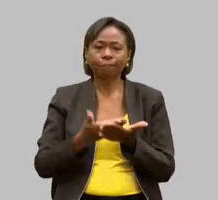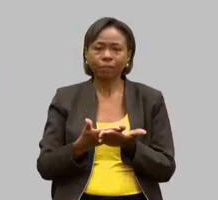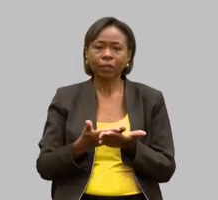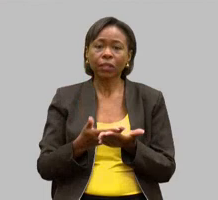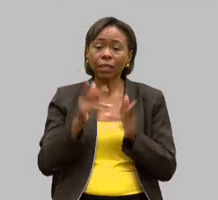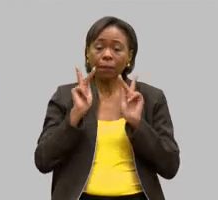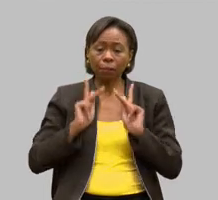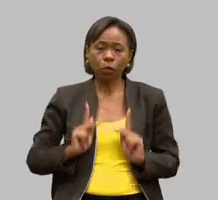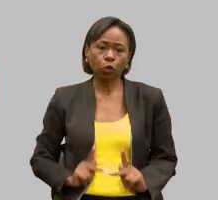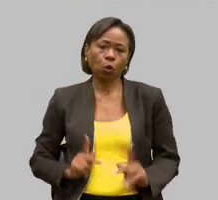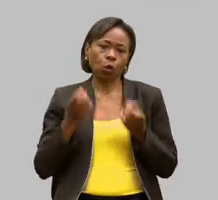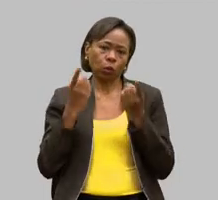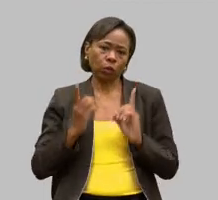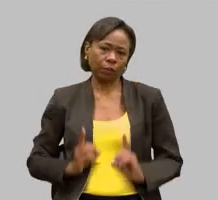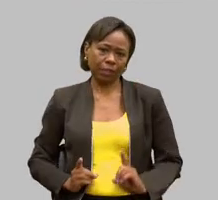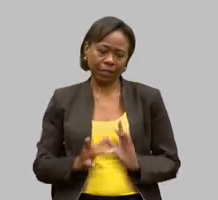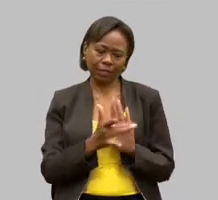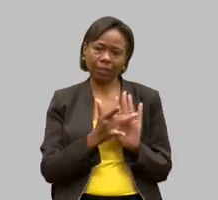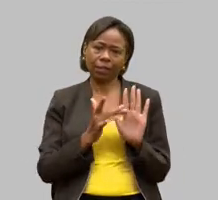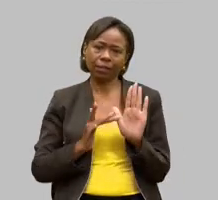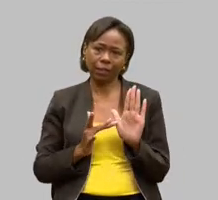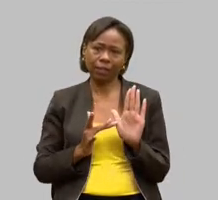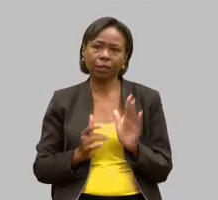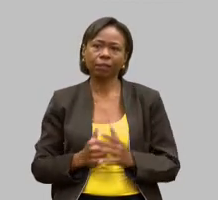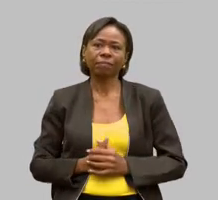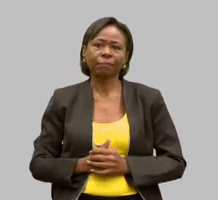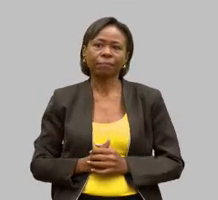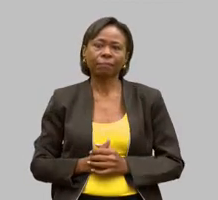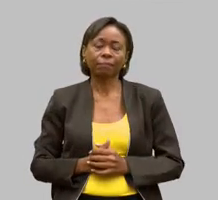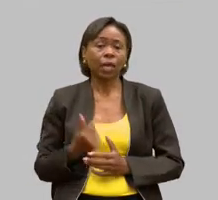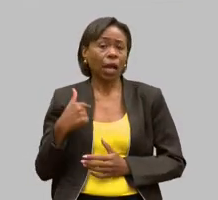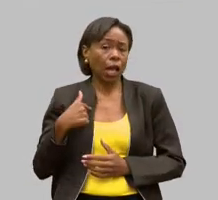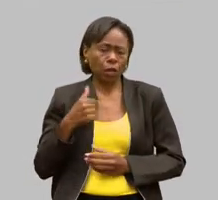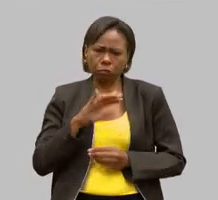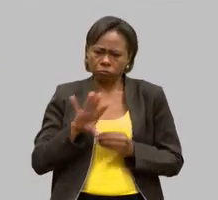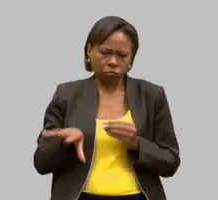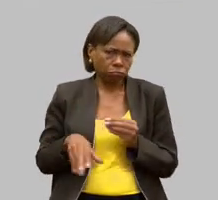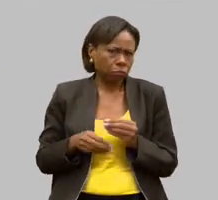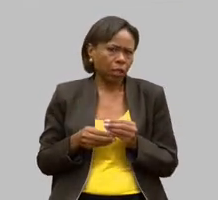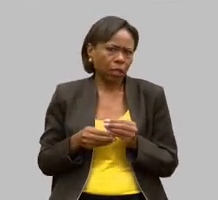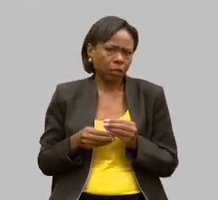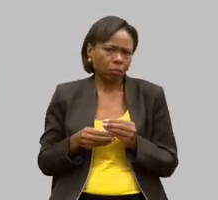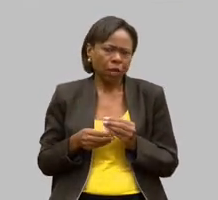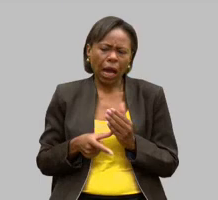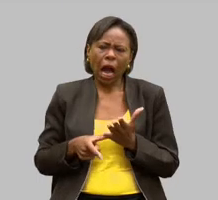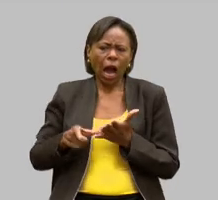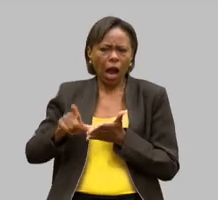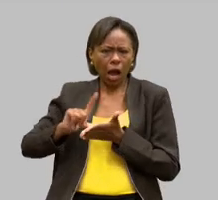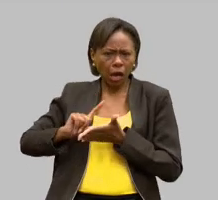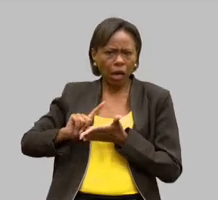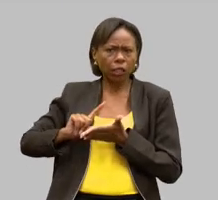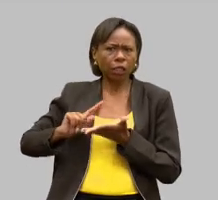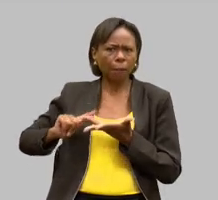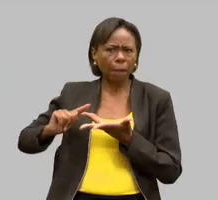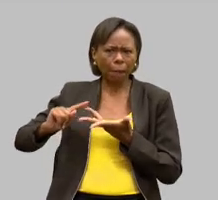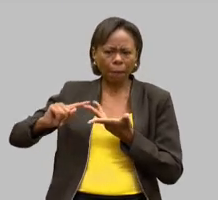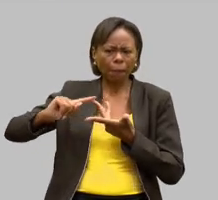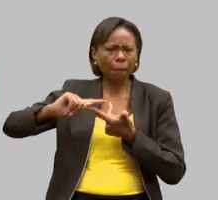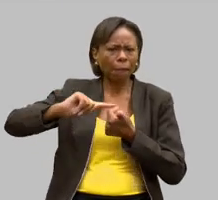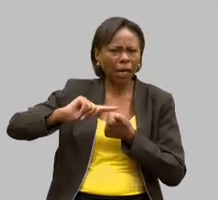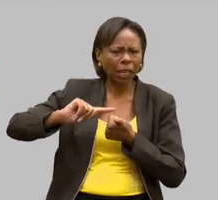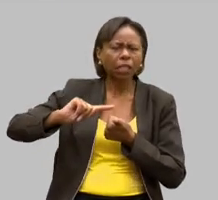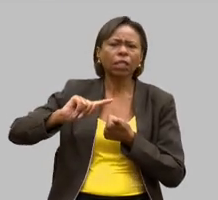então minha fala que é só complementar o que todos já disseram vamos ter esse olhar pelas